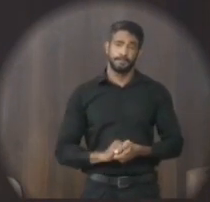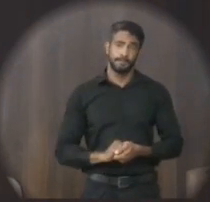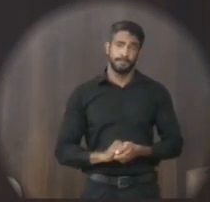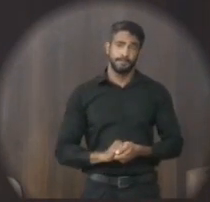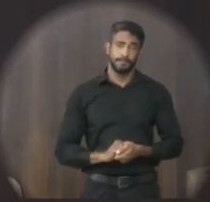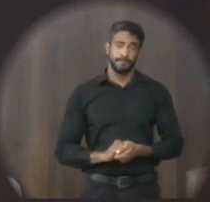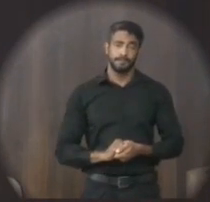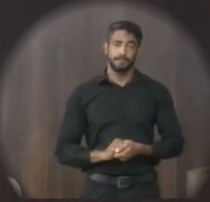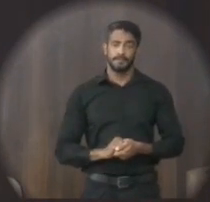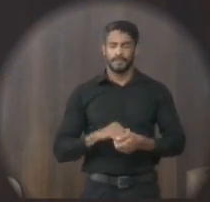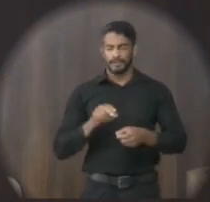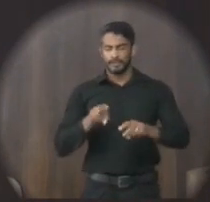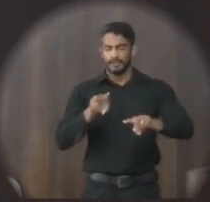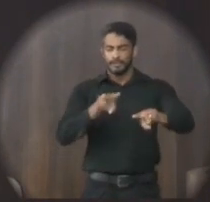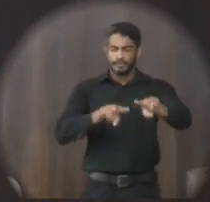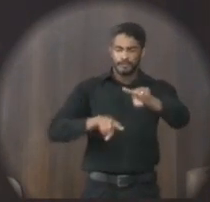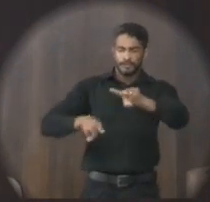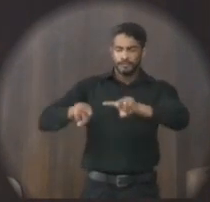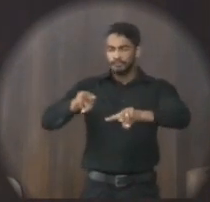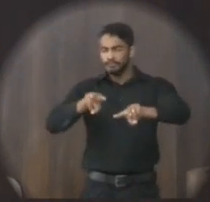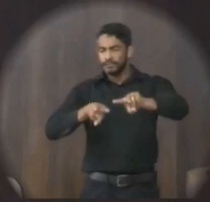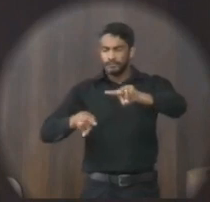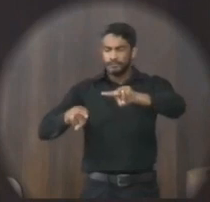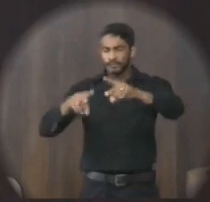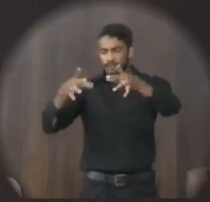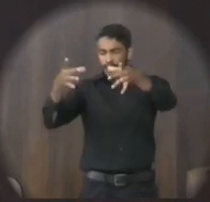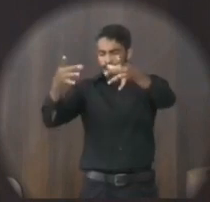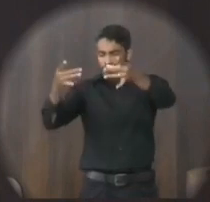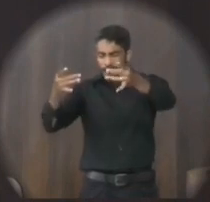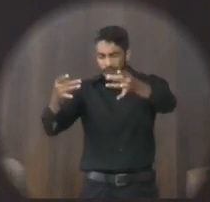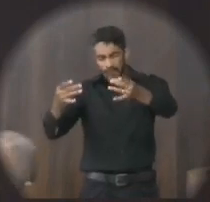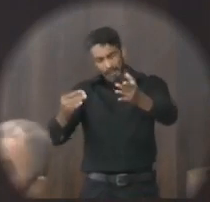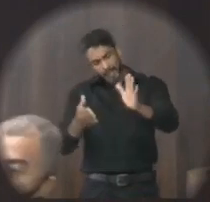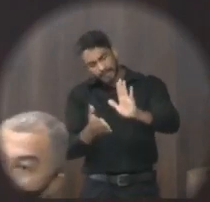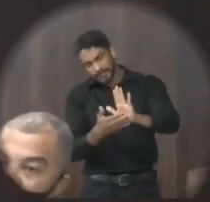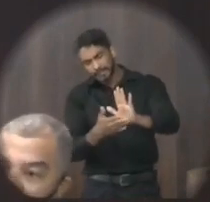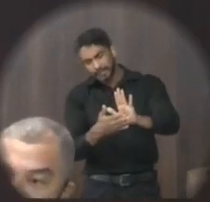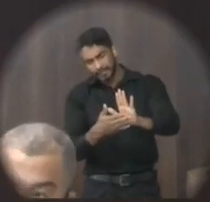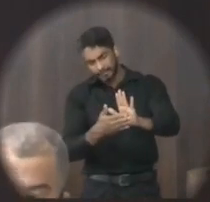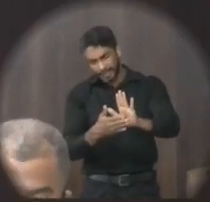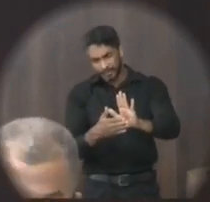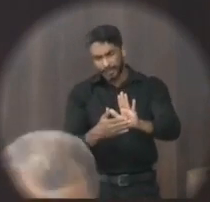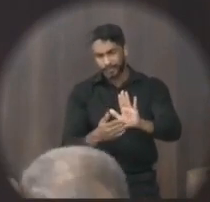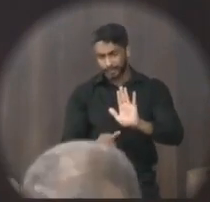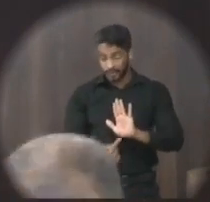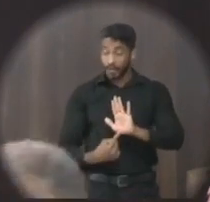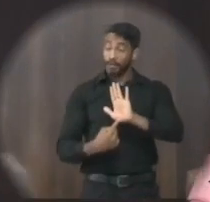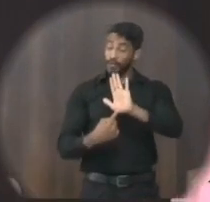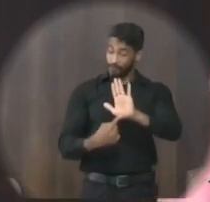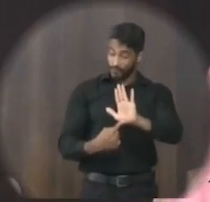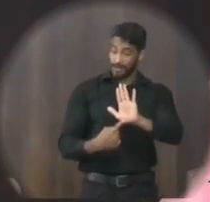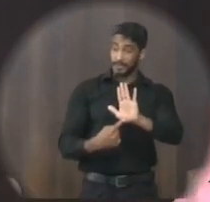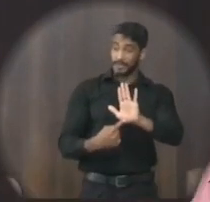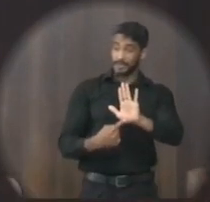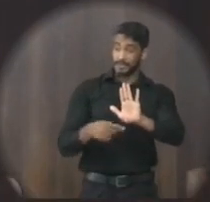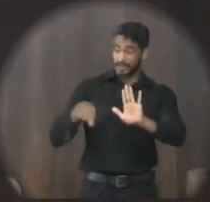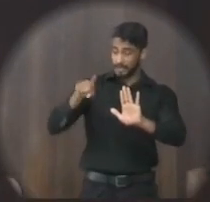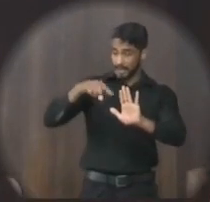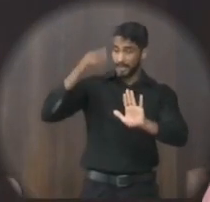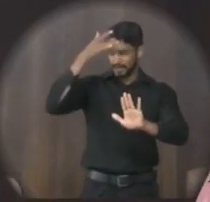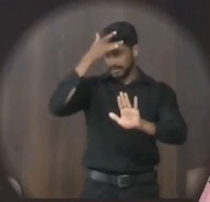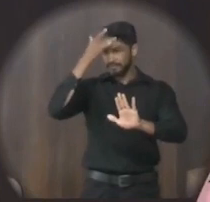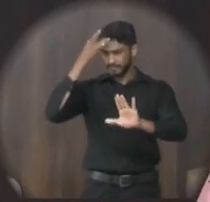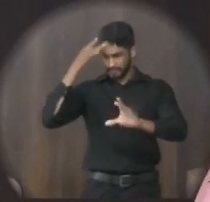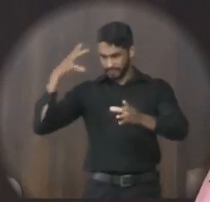Fizemos uma análise na proposta, então, lançada. Foi apresentada aos demais